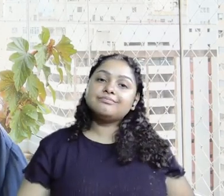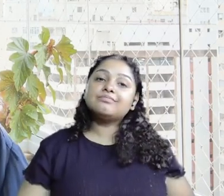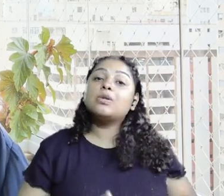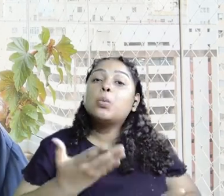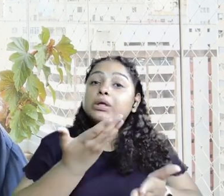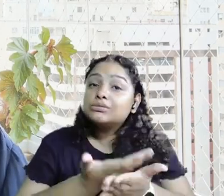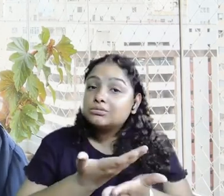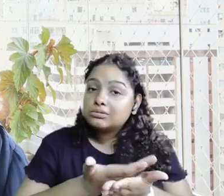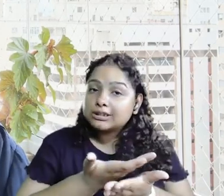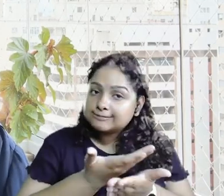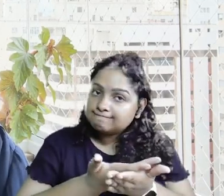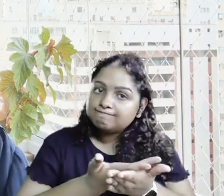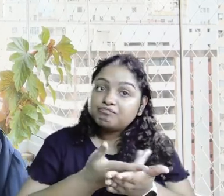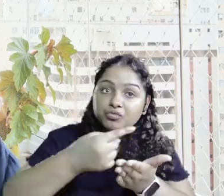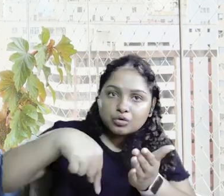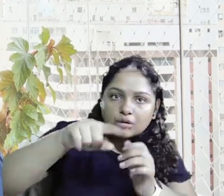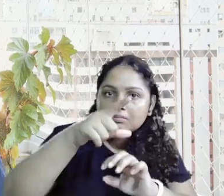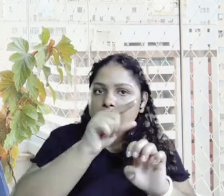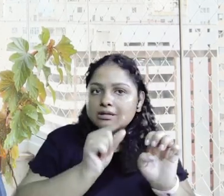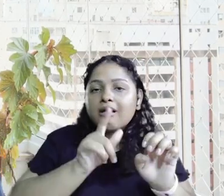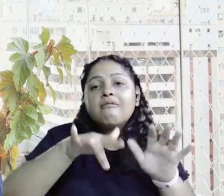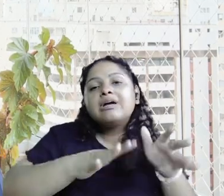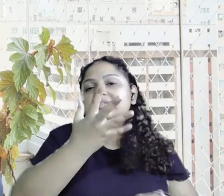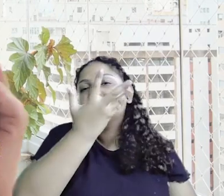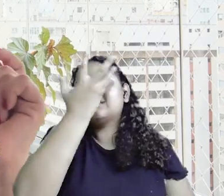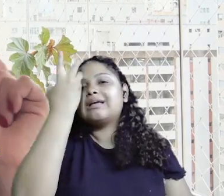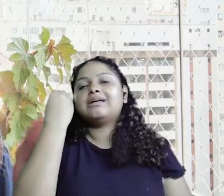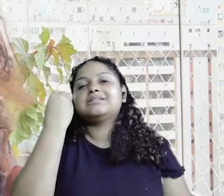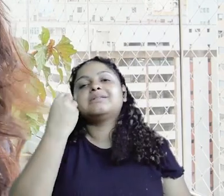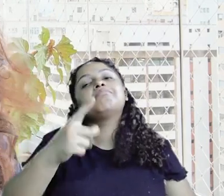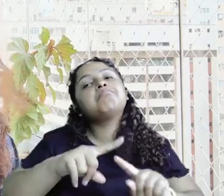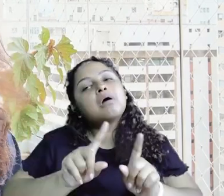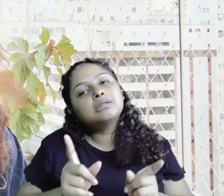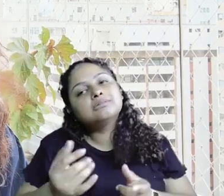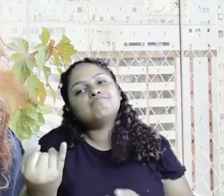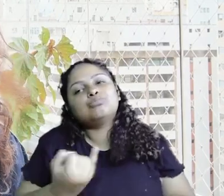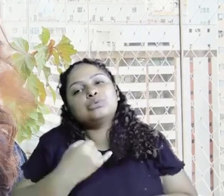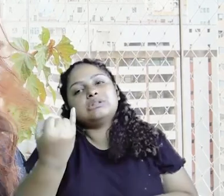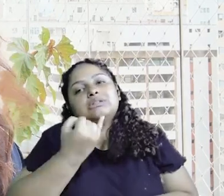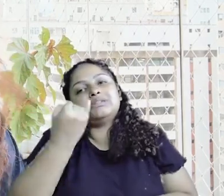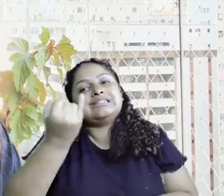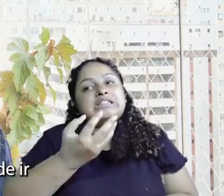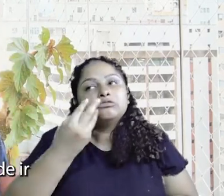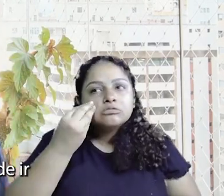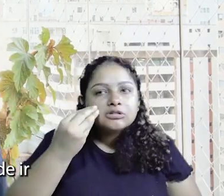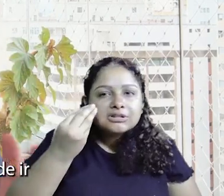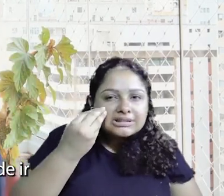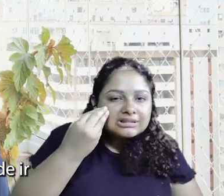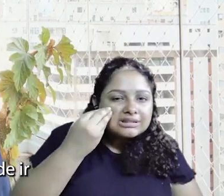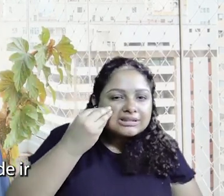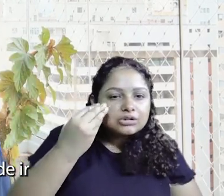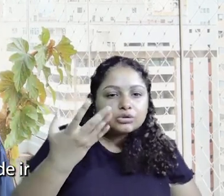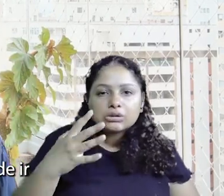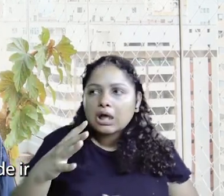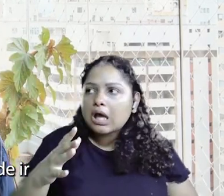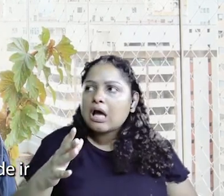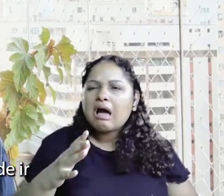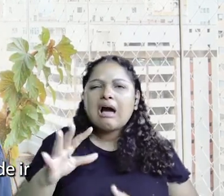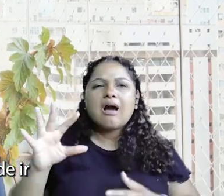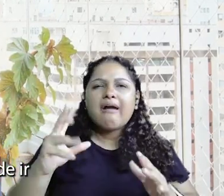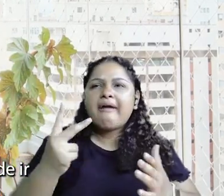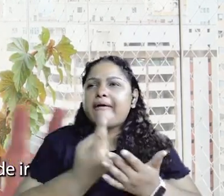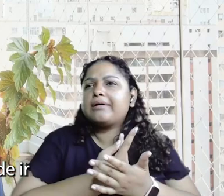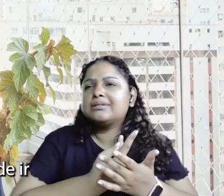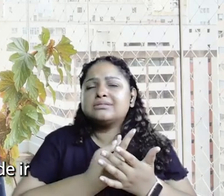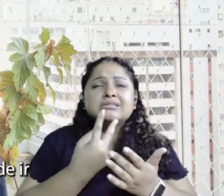então, estudar uma coisa que a gente, empreendedor, acaba esquecendo de colocar na agenda e eu tento pegar esses momentos